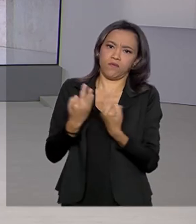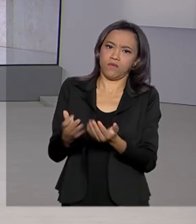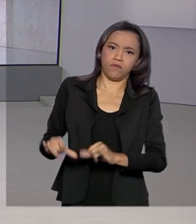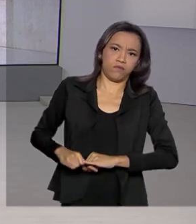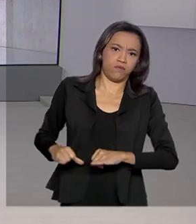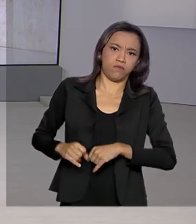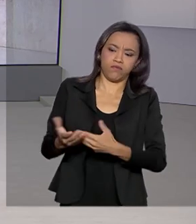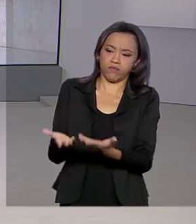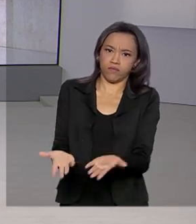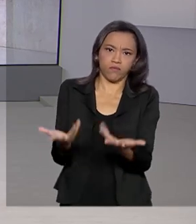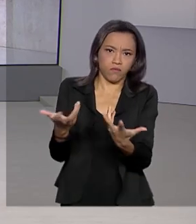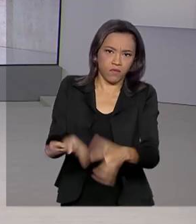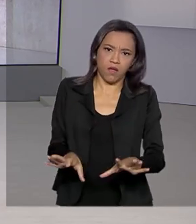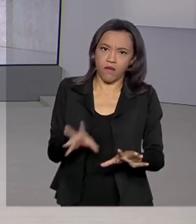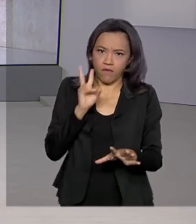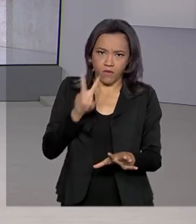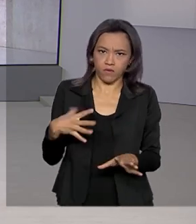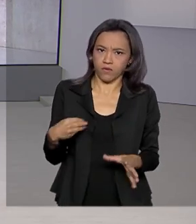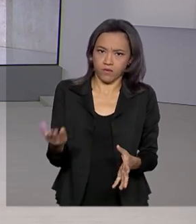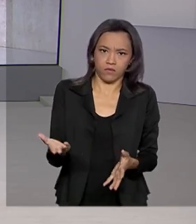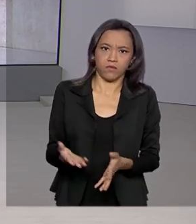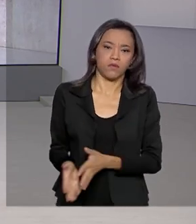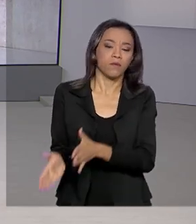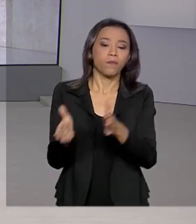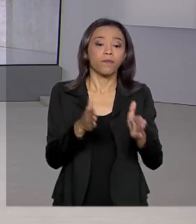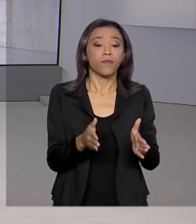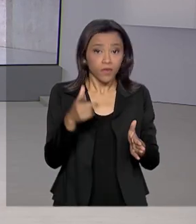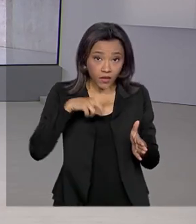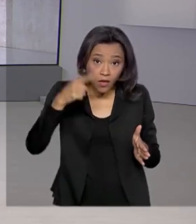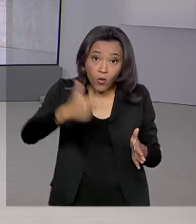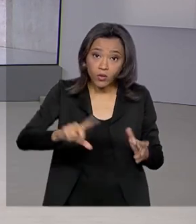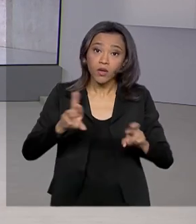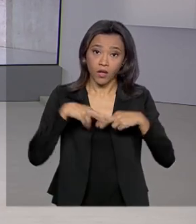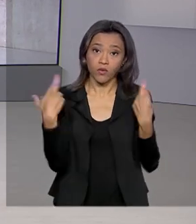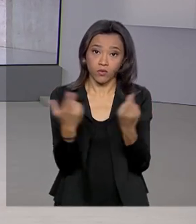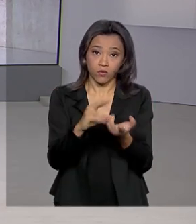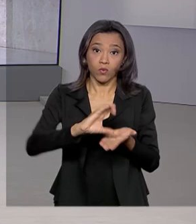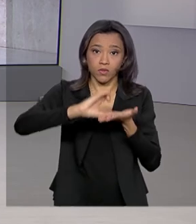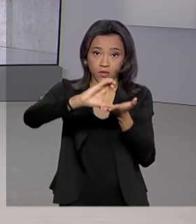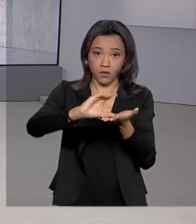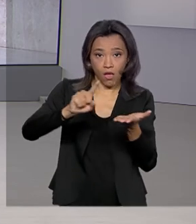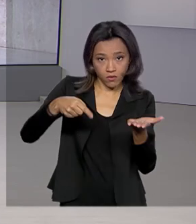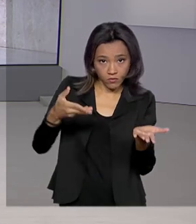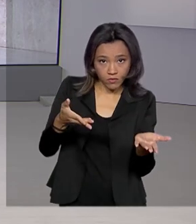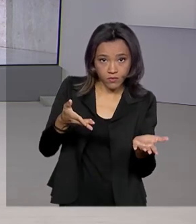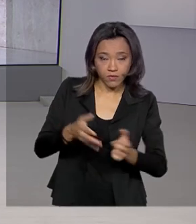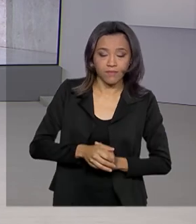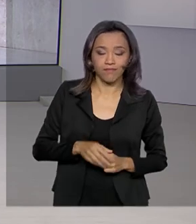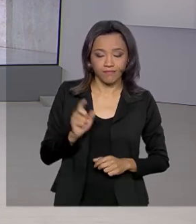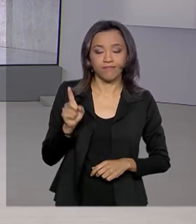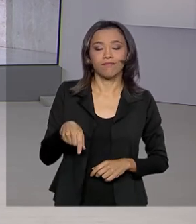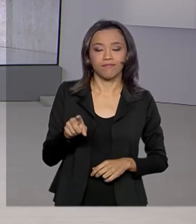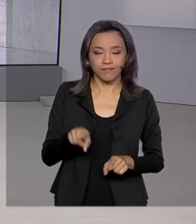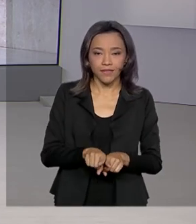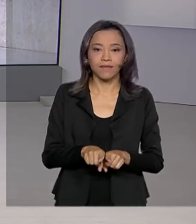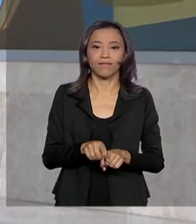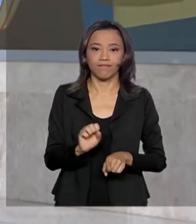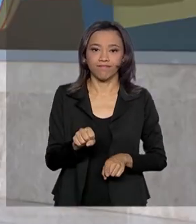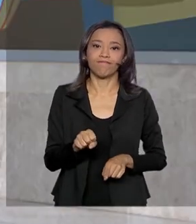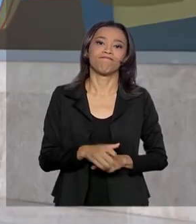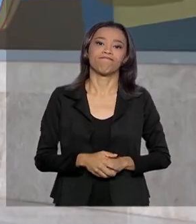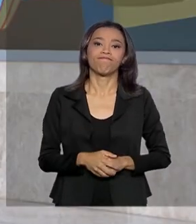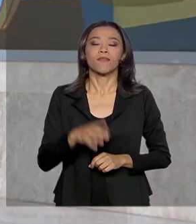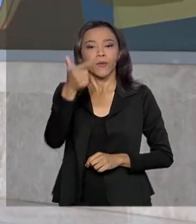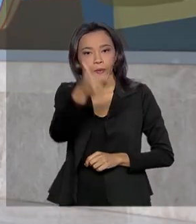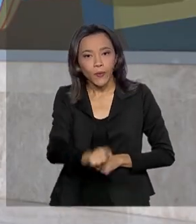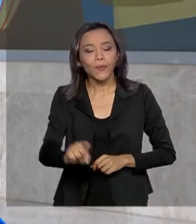Lu, hoje aí no Palácio do Planalto tem mais uma reunião de Conselho do Governo, não isso? É isso também, Renata. É mais